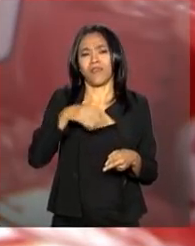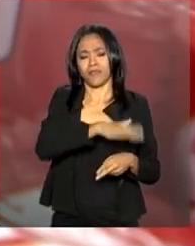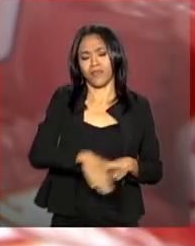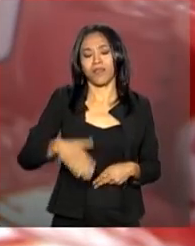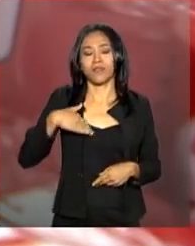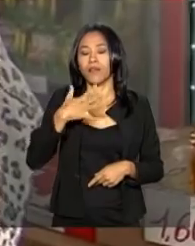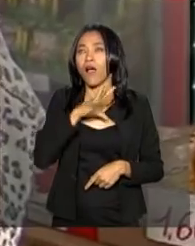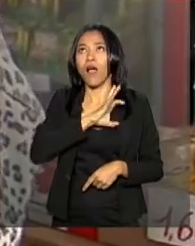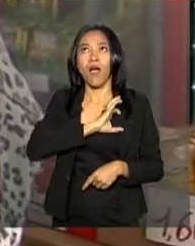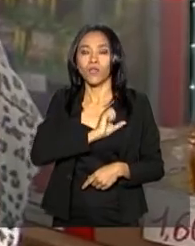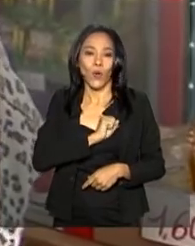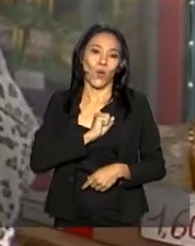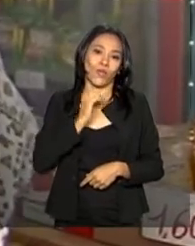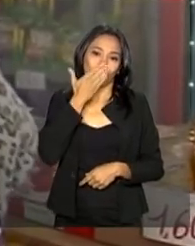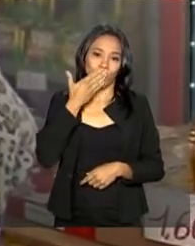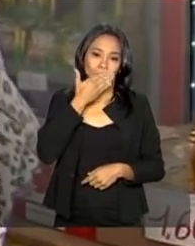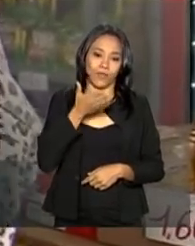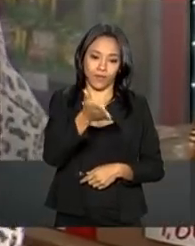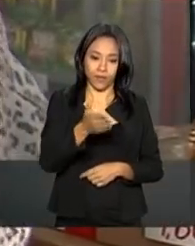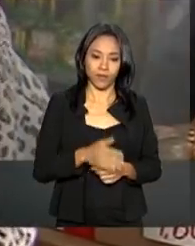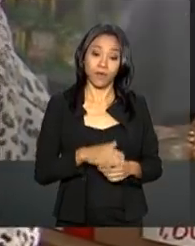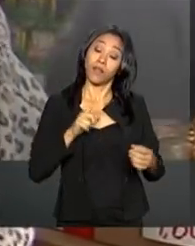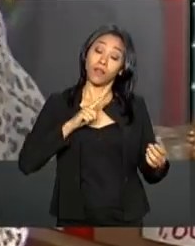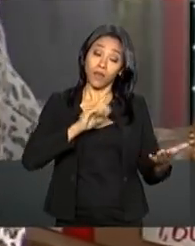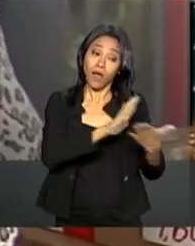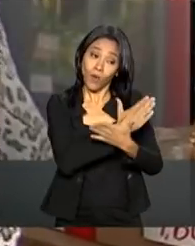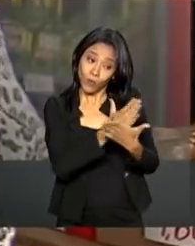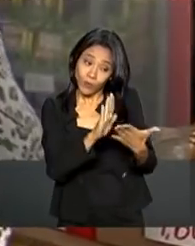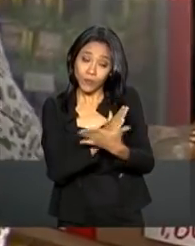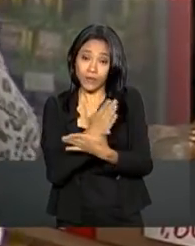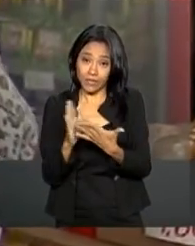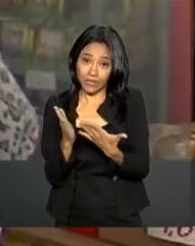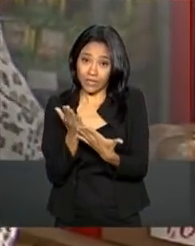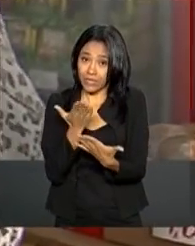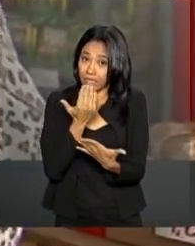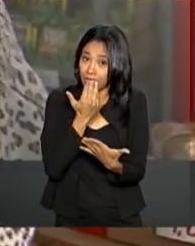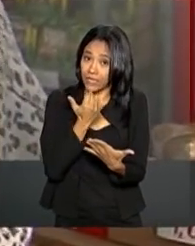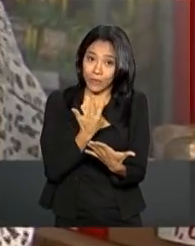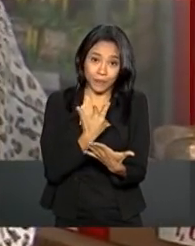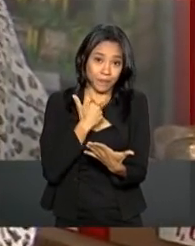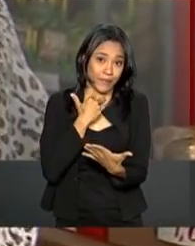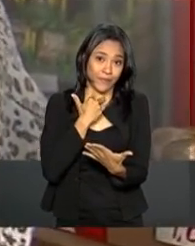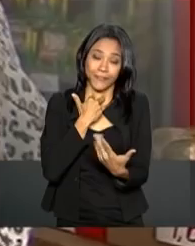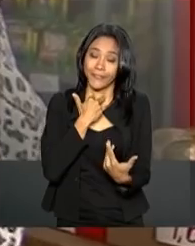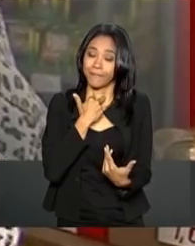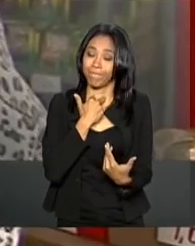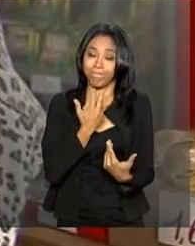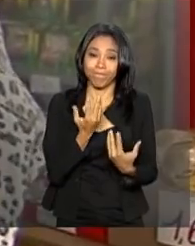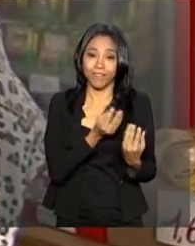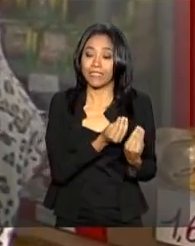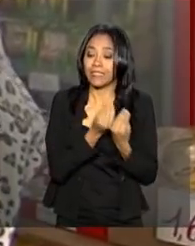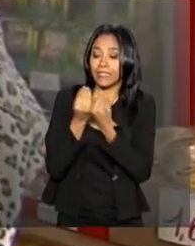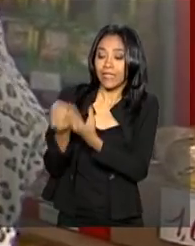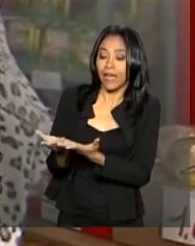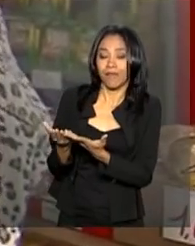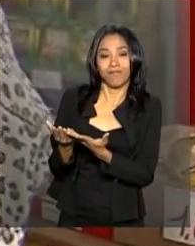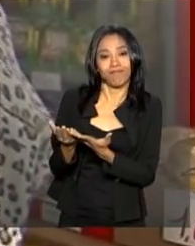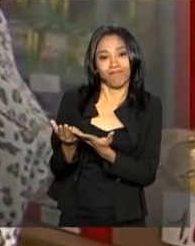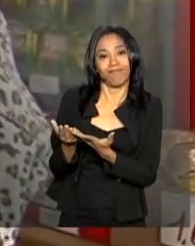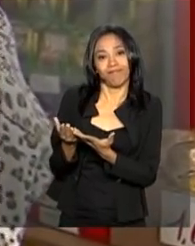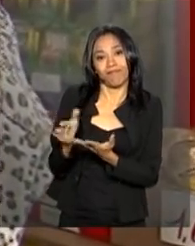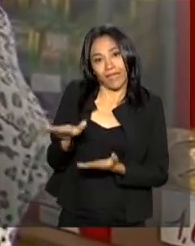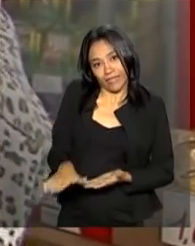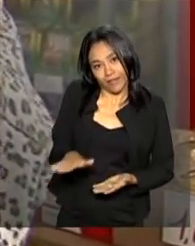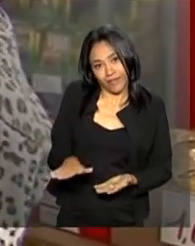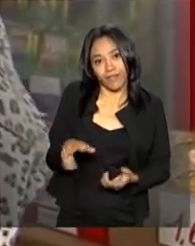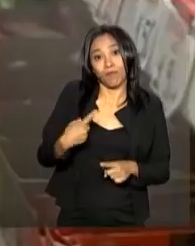pelos doces. Tem alguns alimentos que não podem muito estar oferecendo para crianças pela quantidade